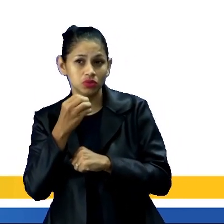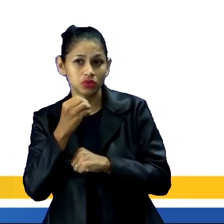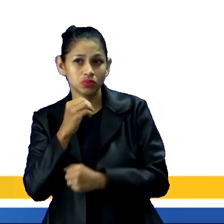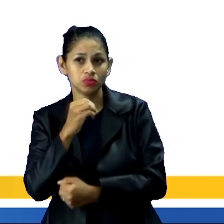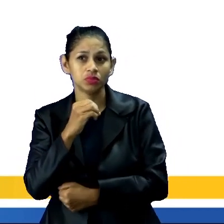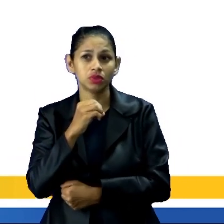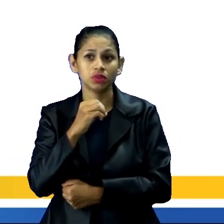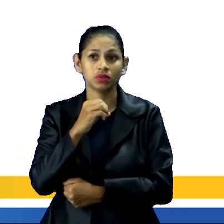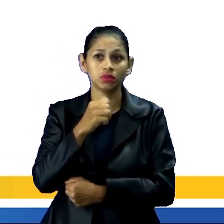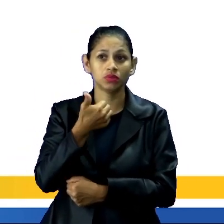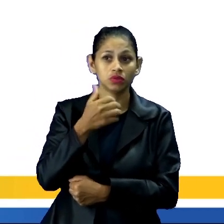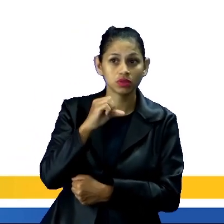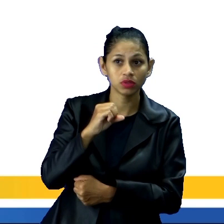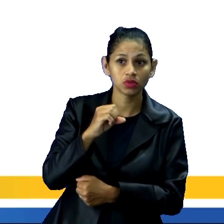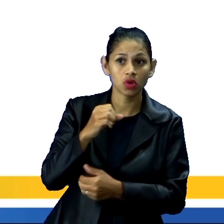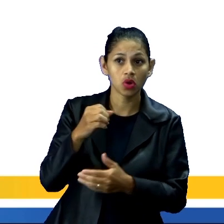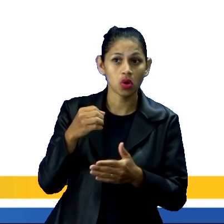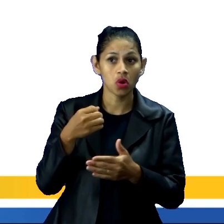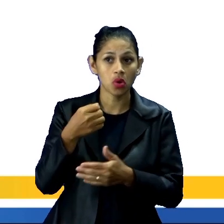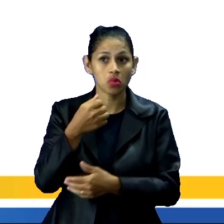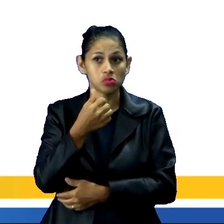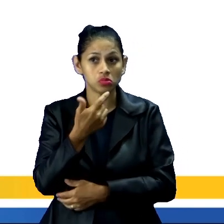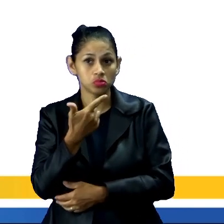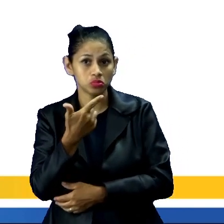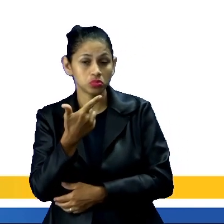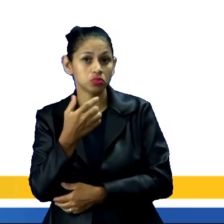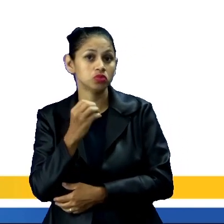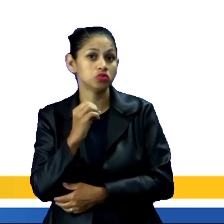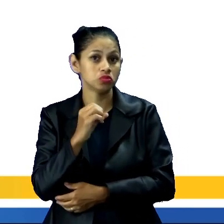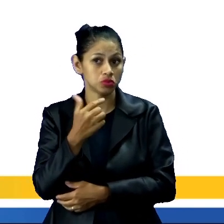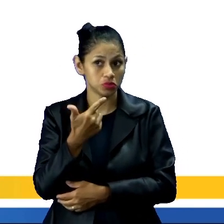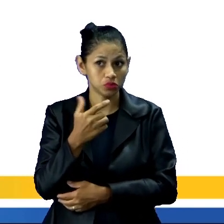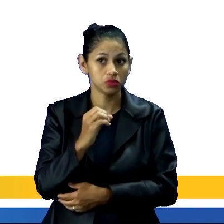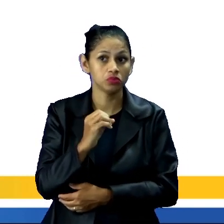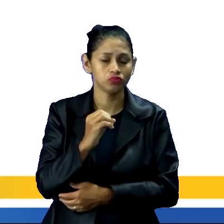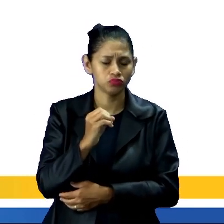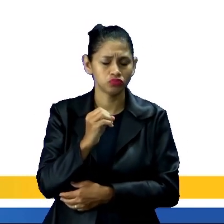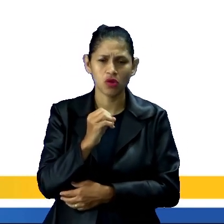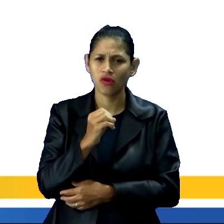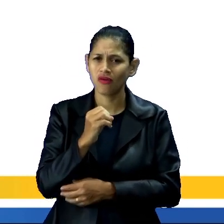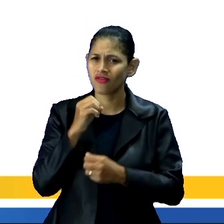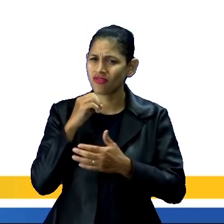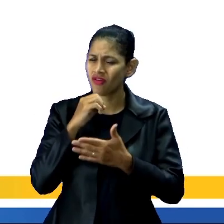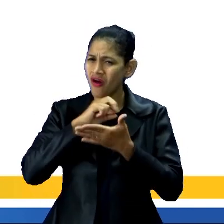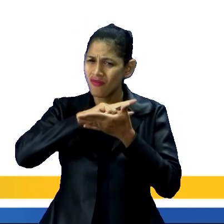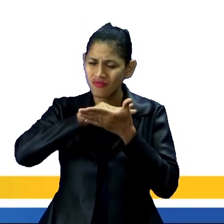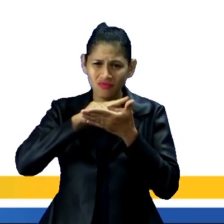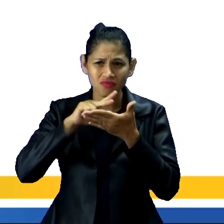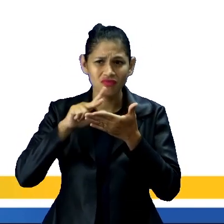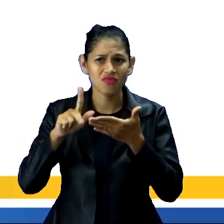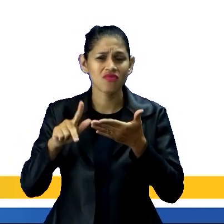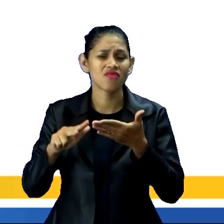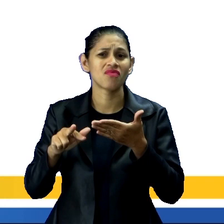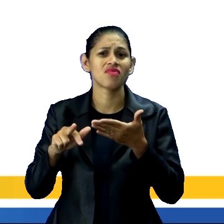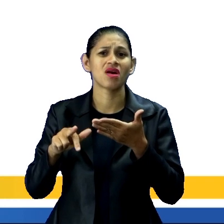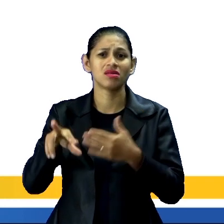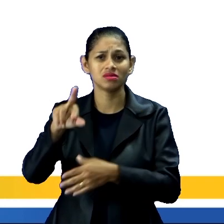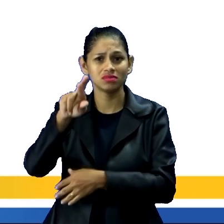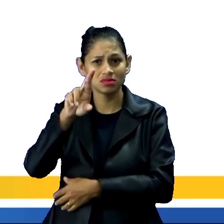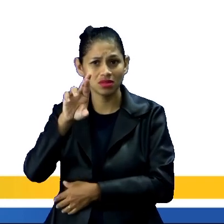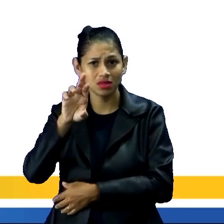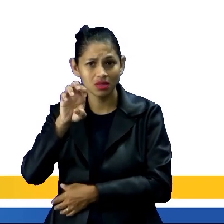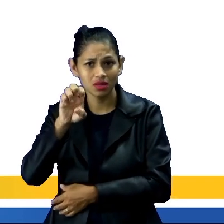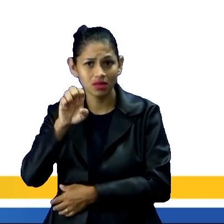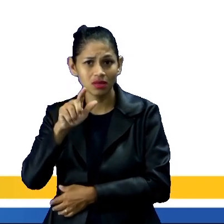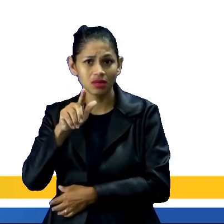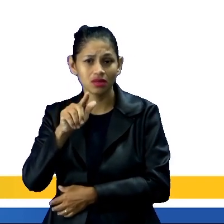há décadas somadas. Então, no Brasil tem chegado muitos refugiados. Devido a guerras, né, crises econômicas em muitos países,